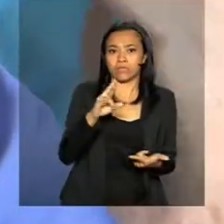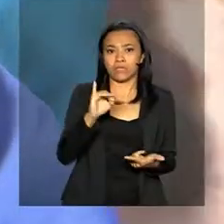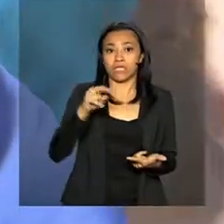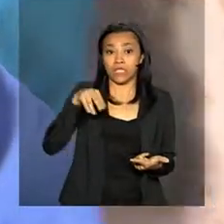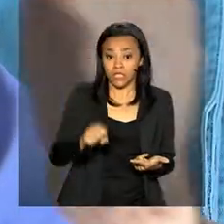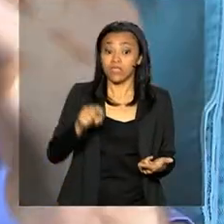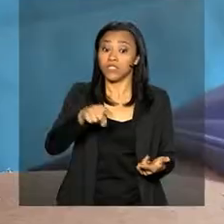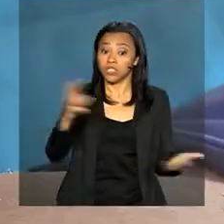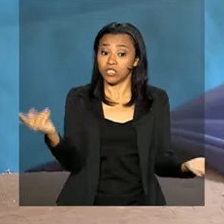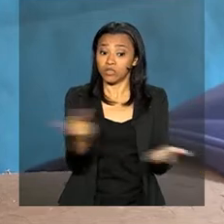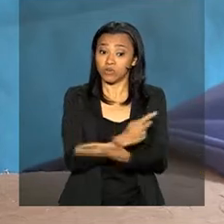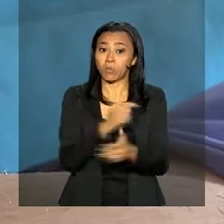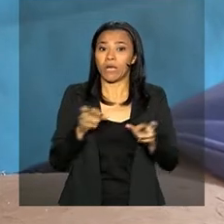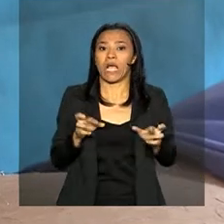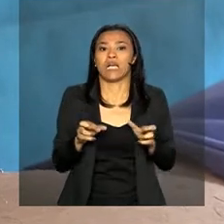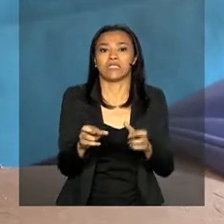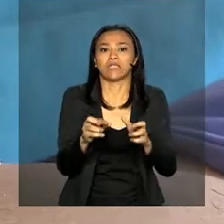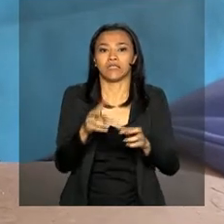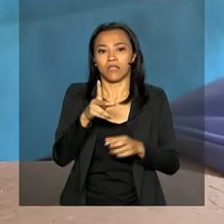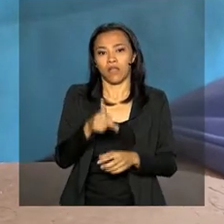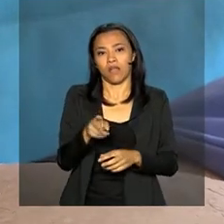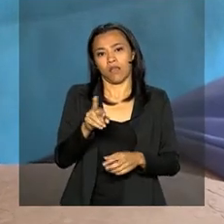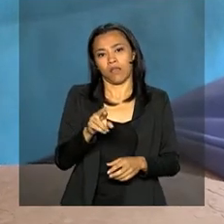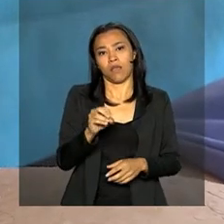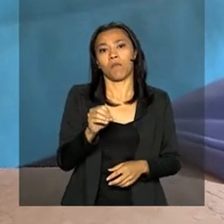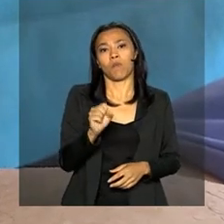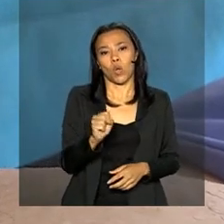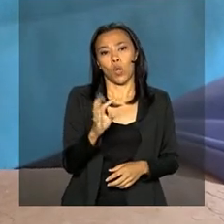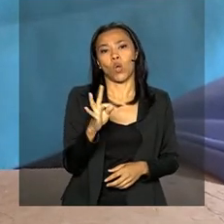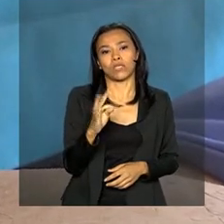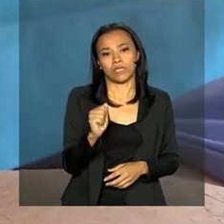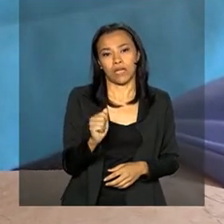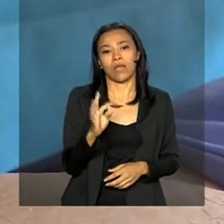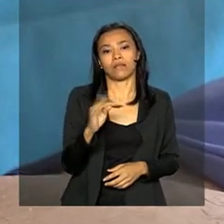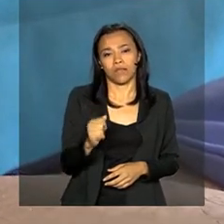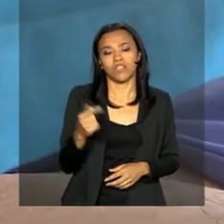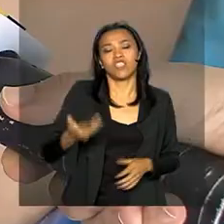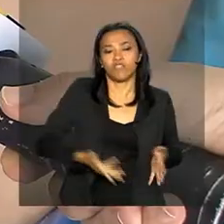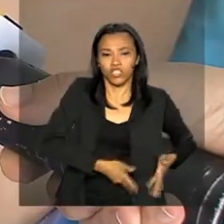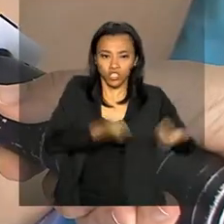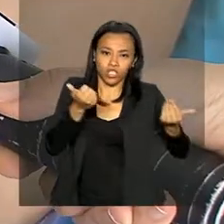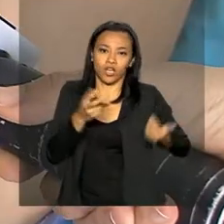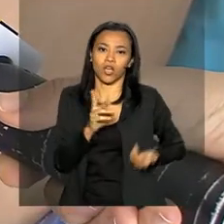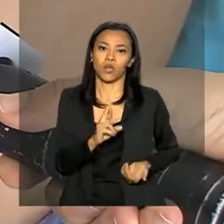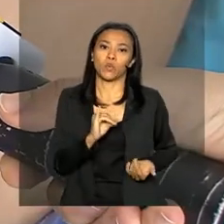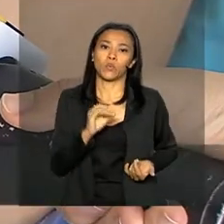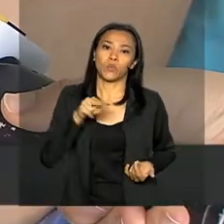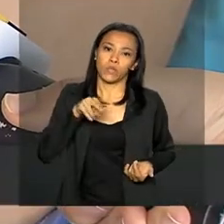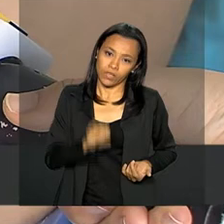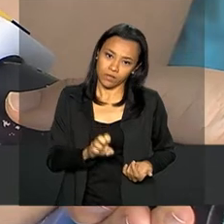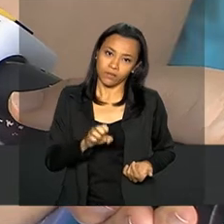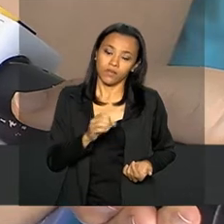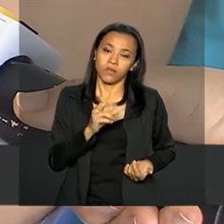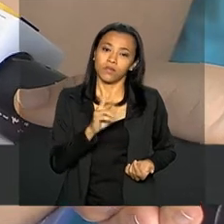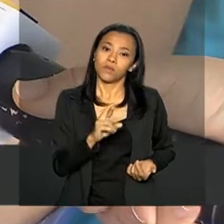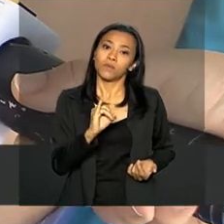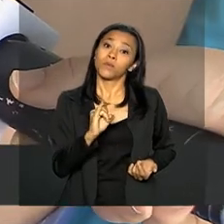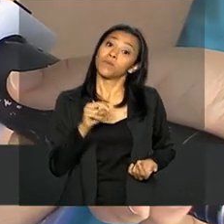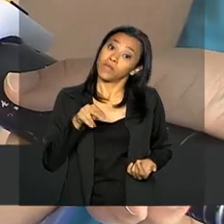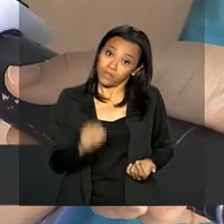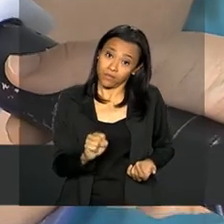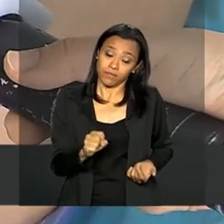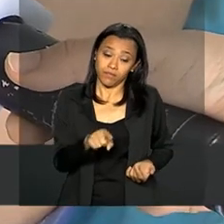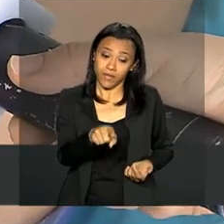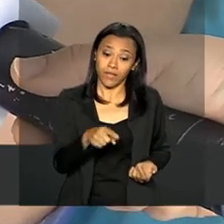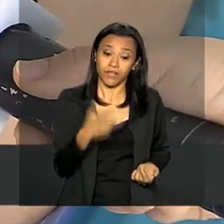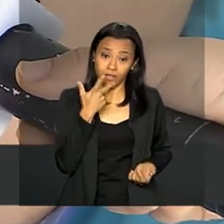câncer na próstata e há uma semana teve que tirar o rim mais comprometido. Eu não procurava o médico enquanto eu era cedo, né?